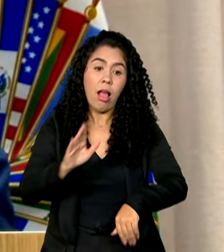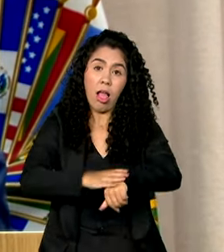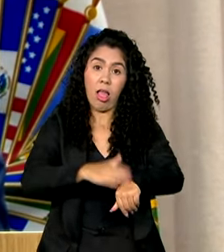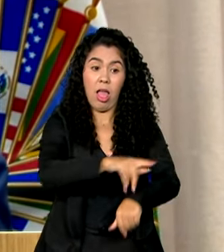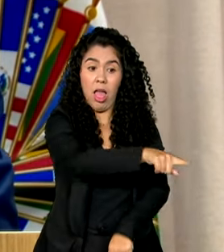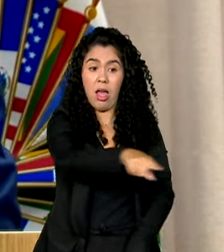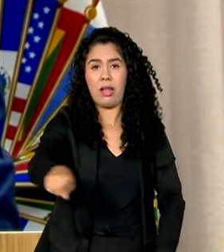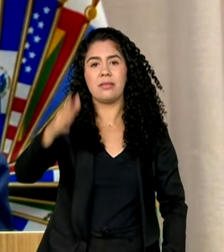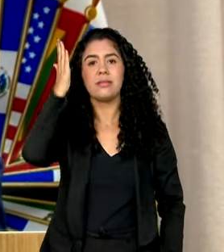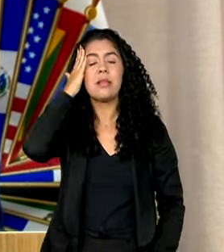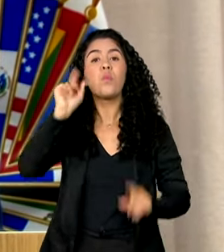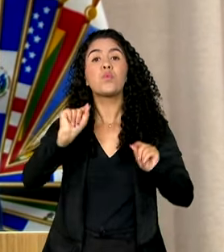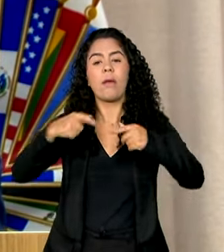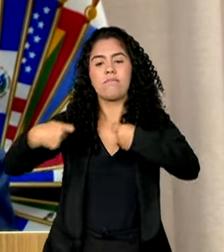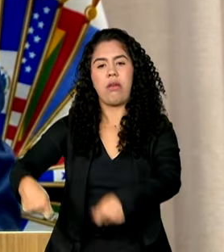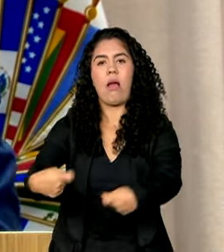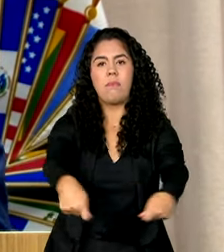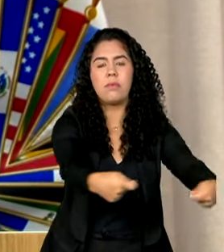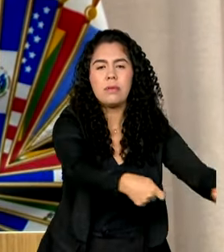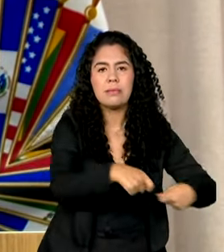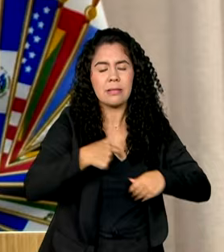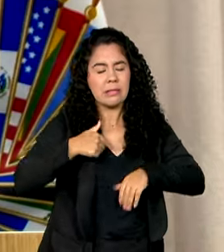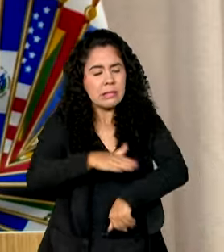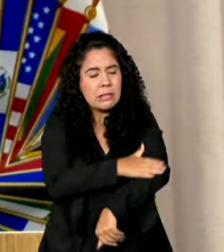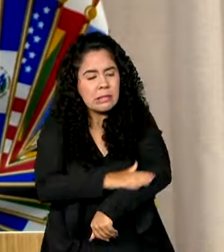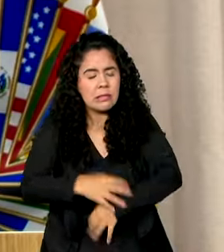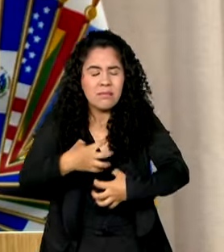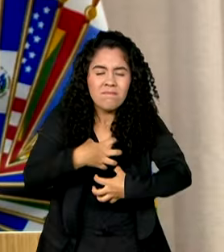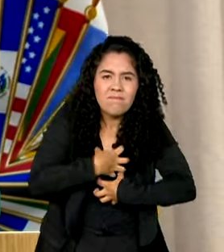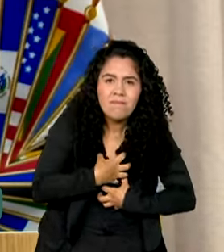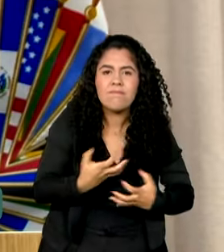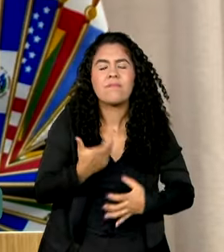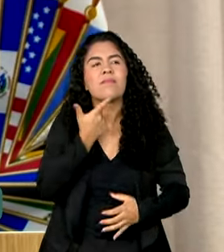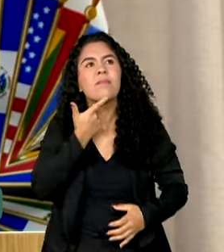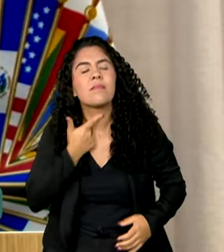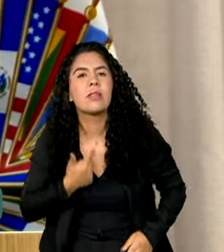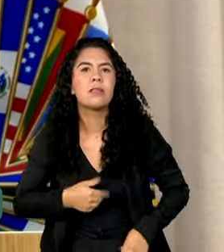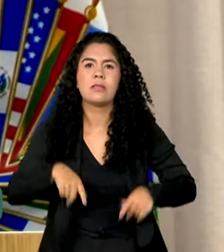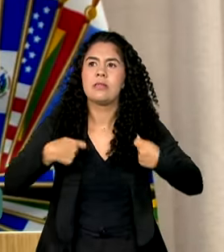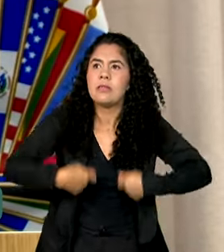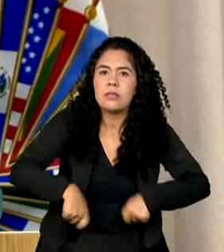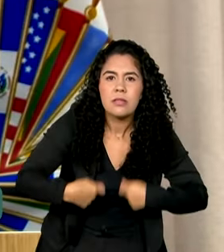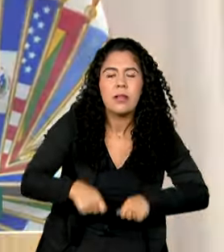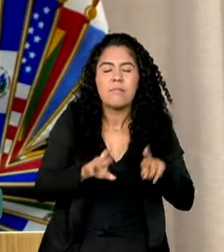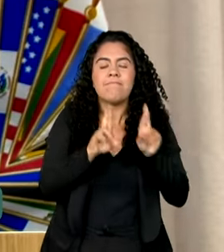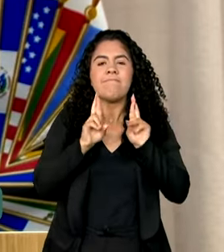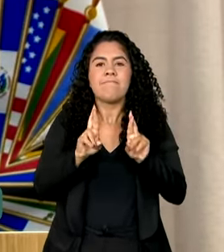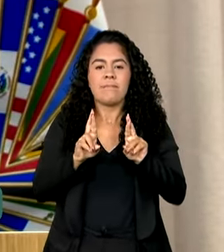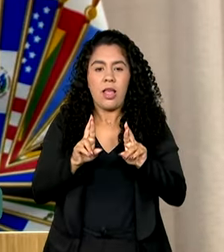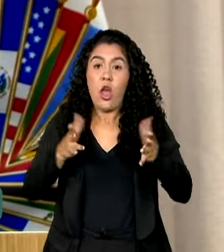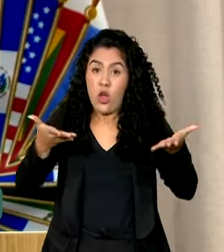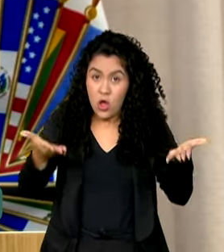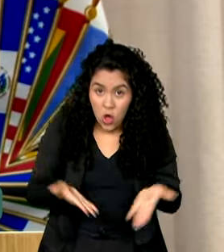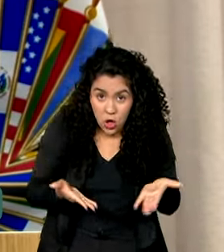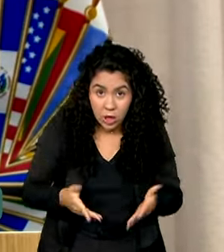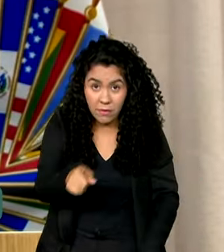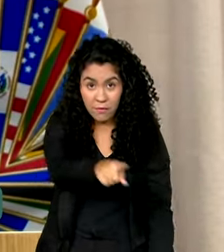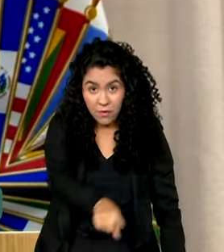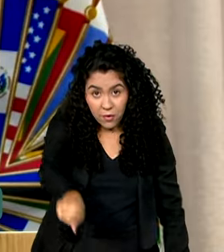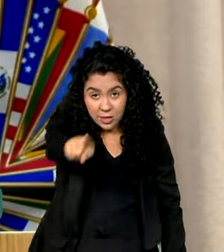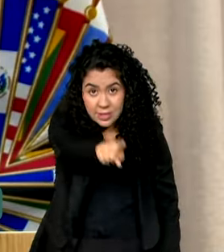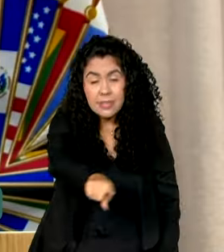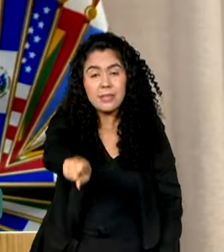necessidades, as suas vontades, as suas dores, os seus desejos, as suas vontades, suas esperanças. Hoje, vocês